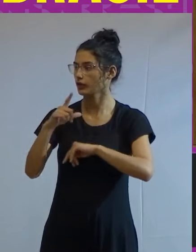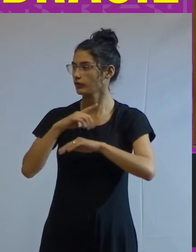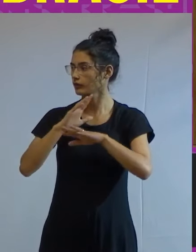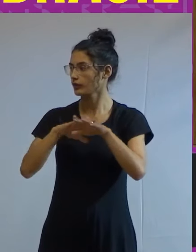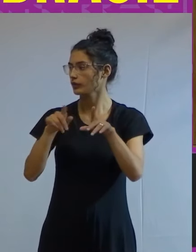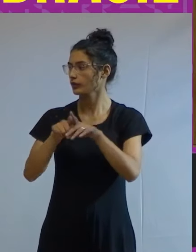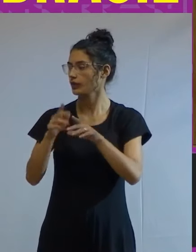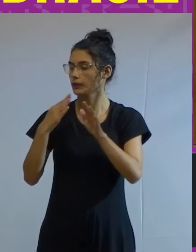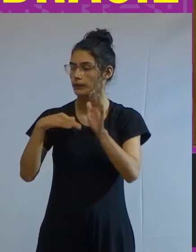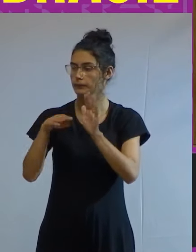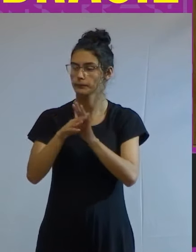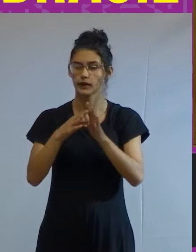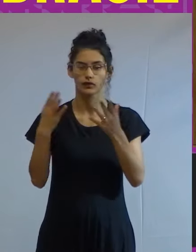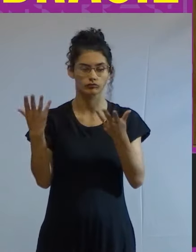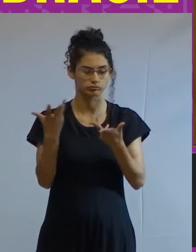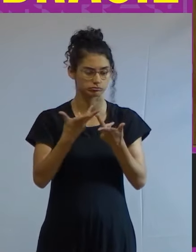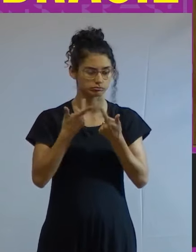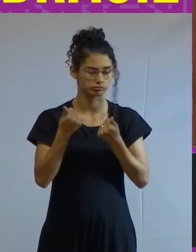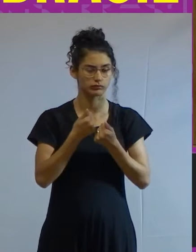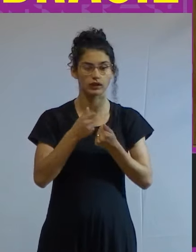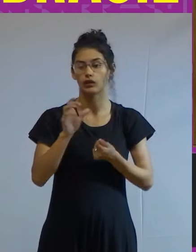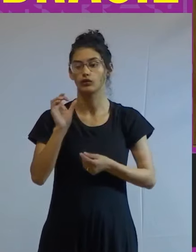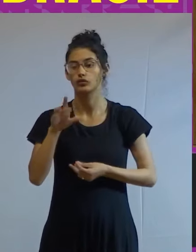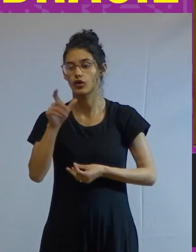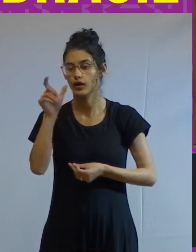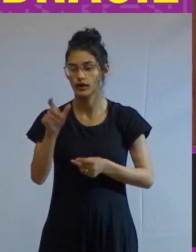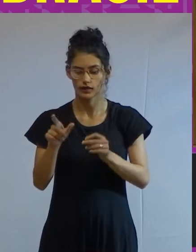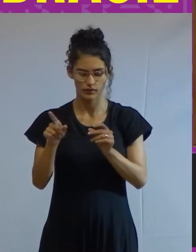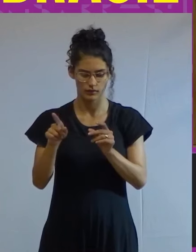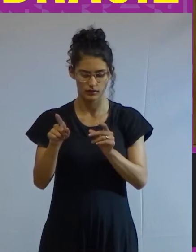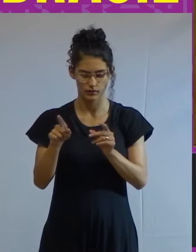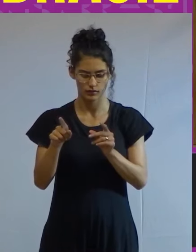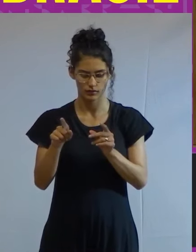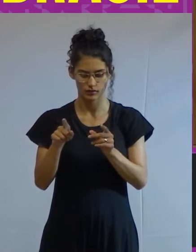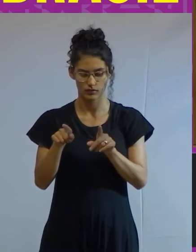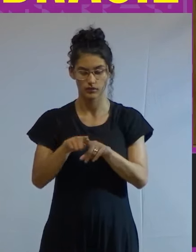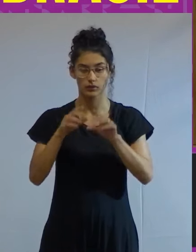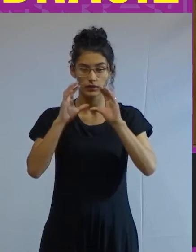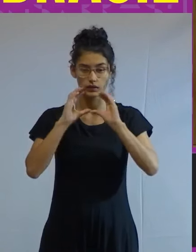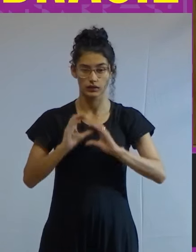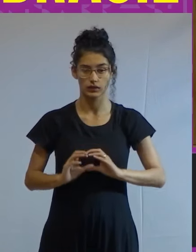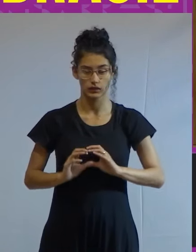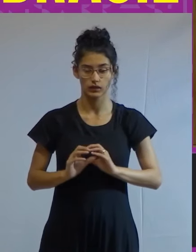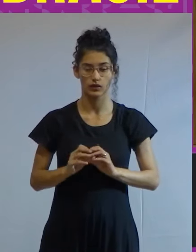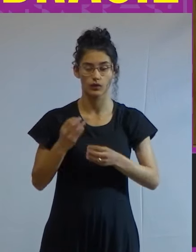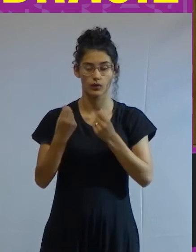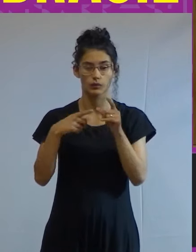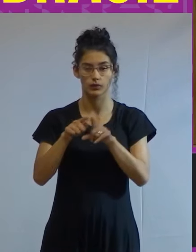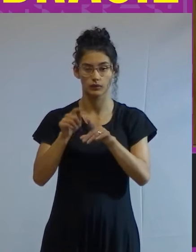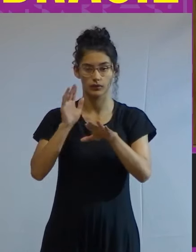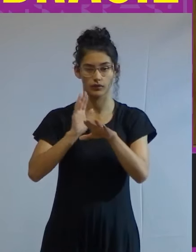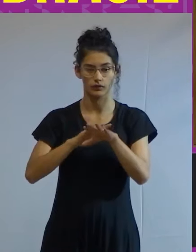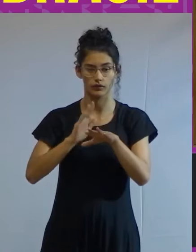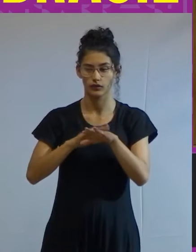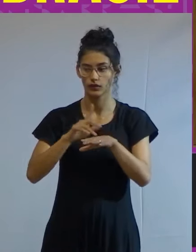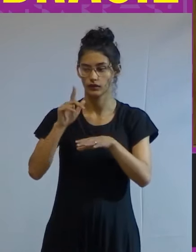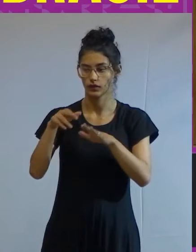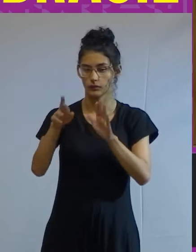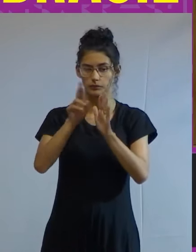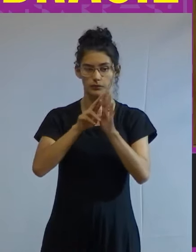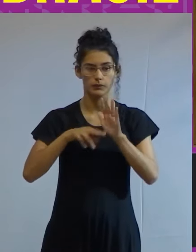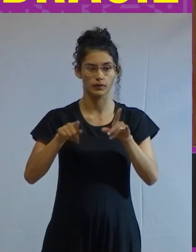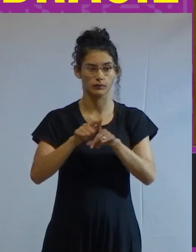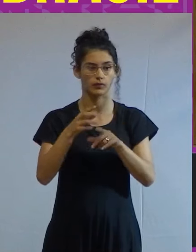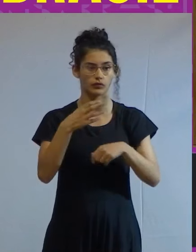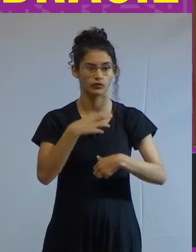é ainda mais aguçado não só essa entre aspas cidadania assim construída é regulada